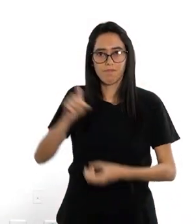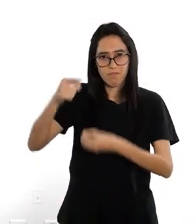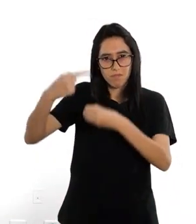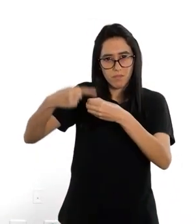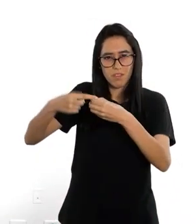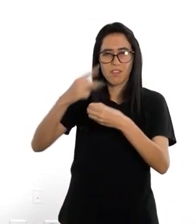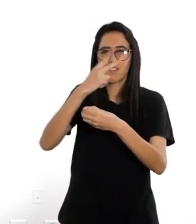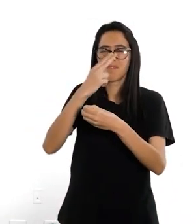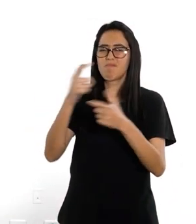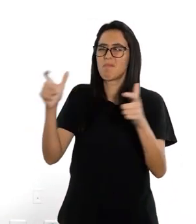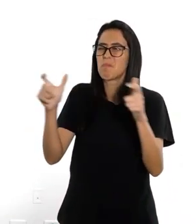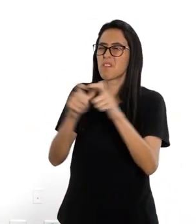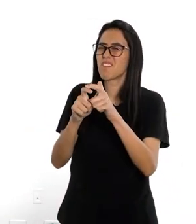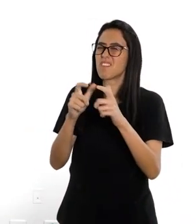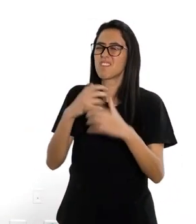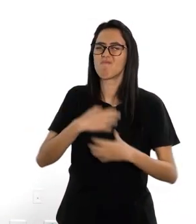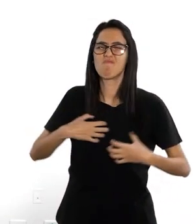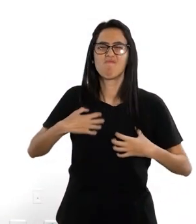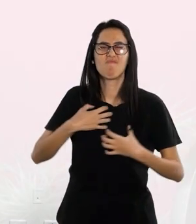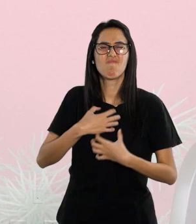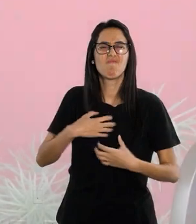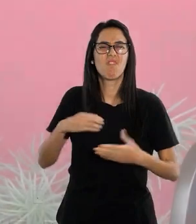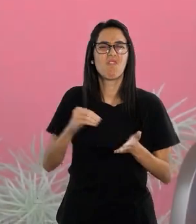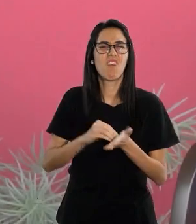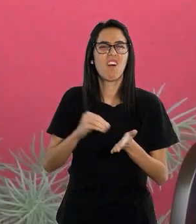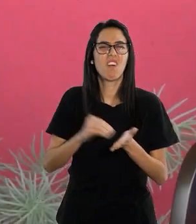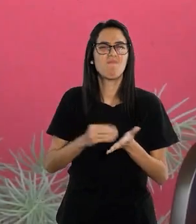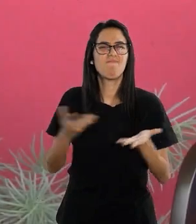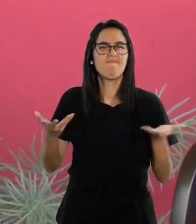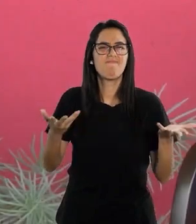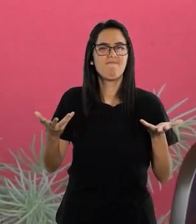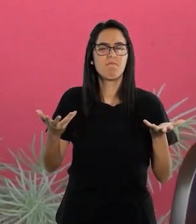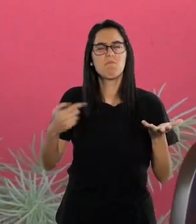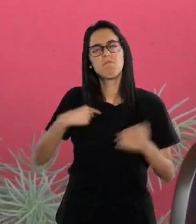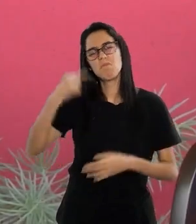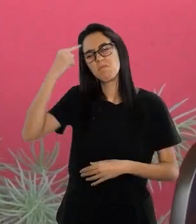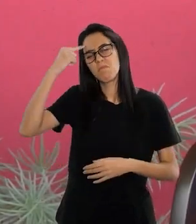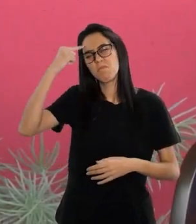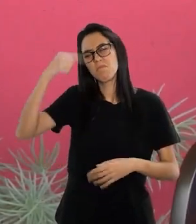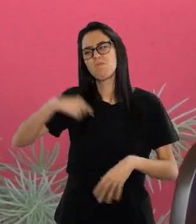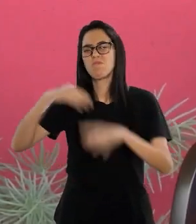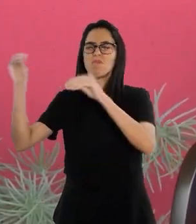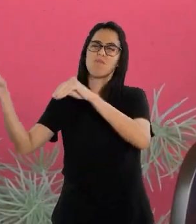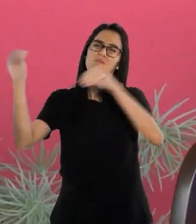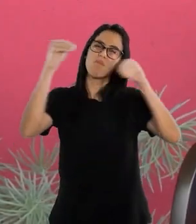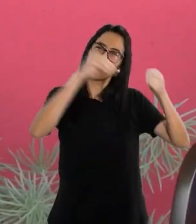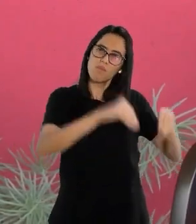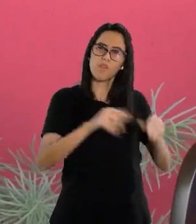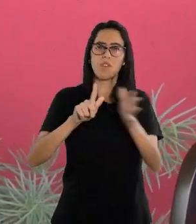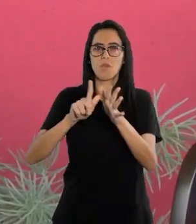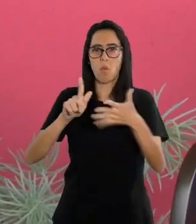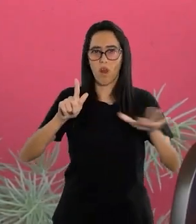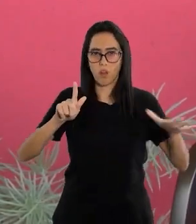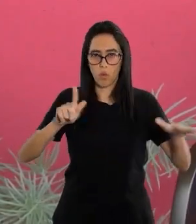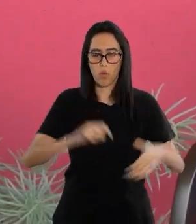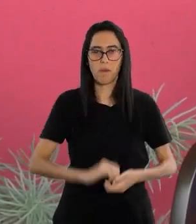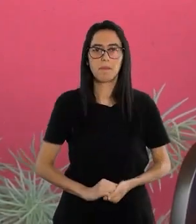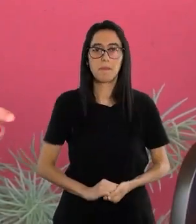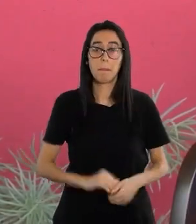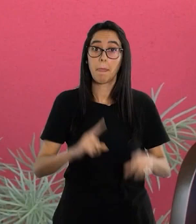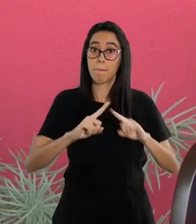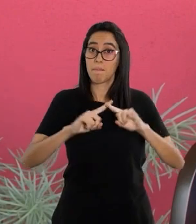Califórnia ficou pequena. Demais. E eu resolvi vir embora para Guaratuba.